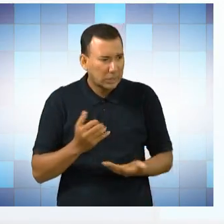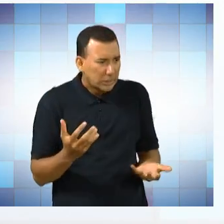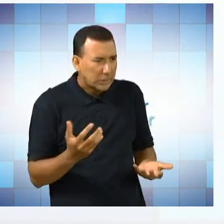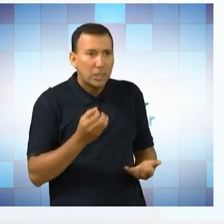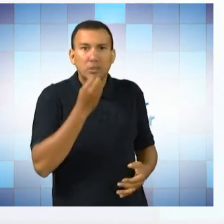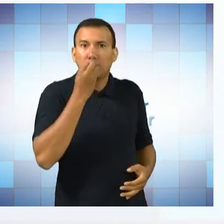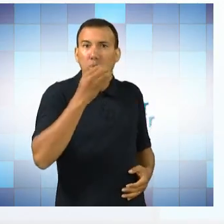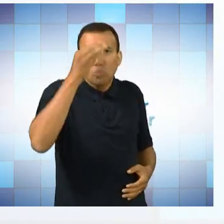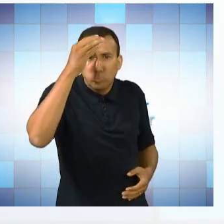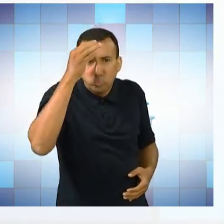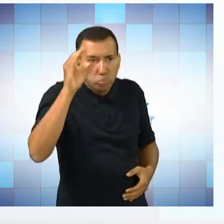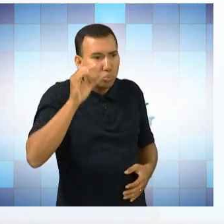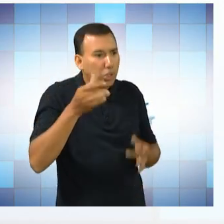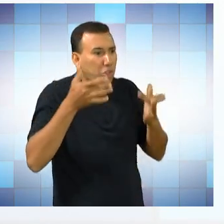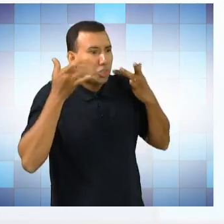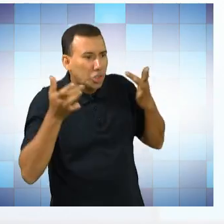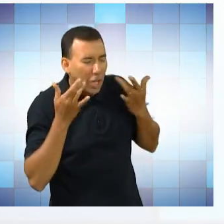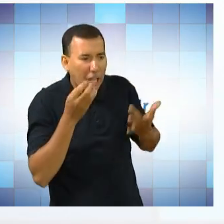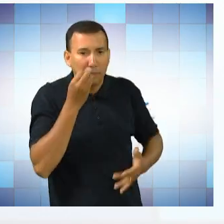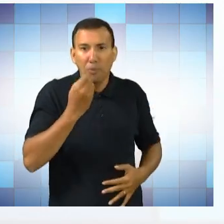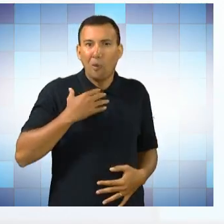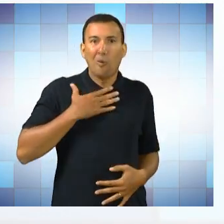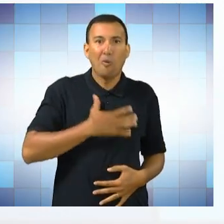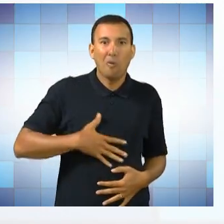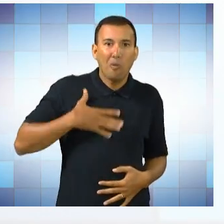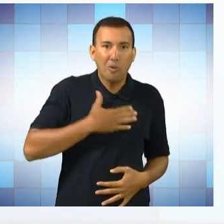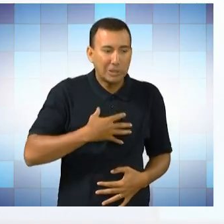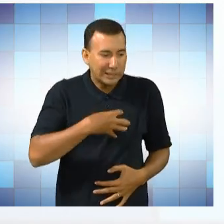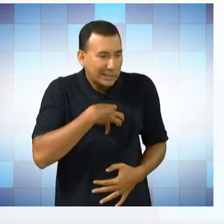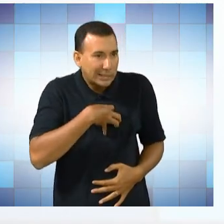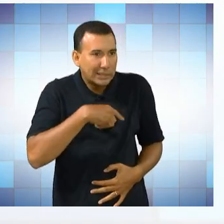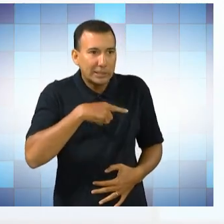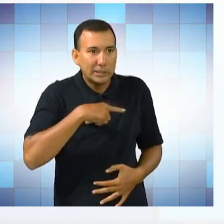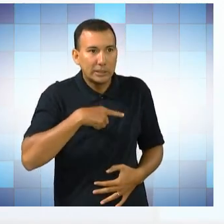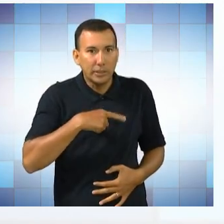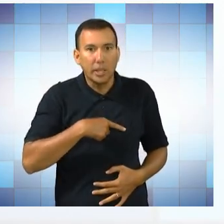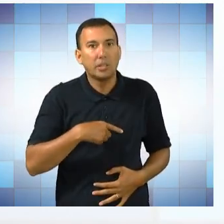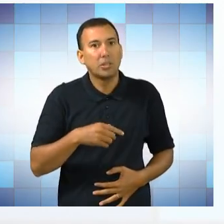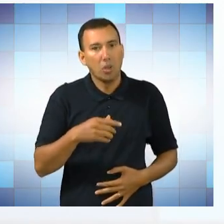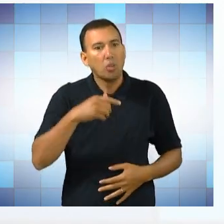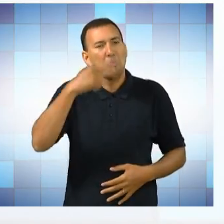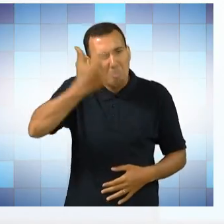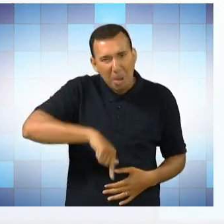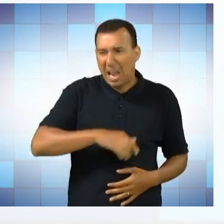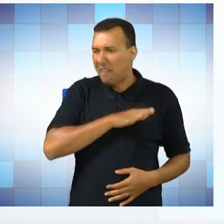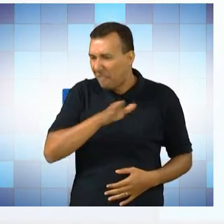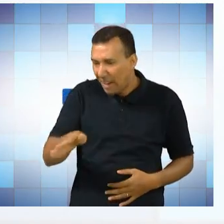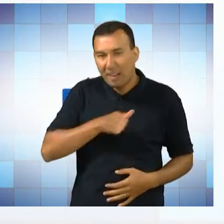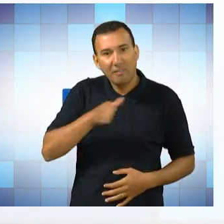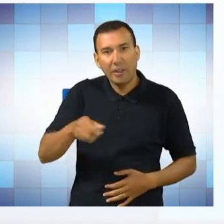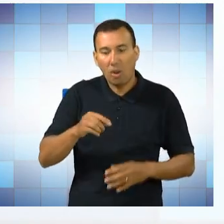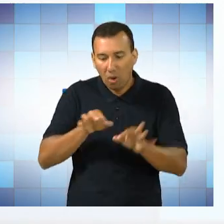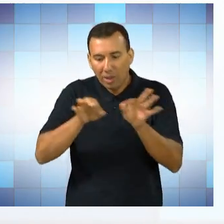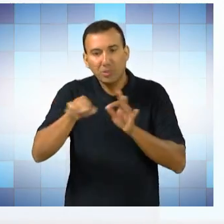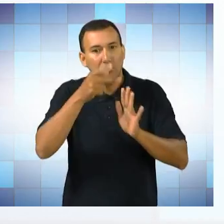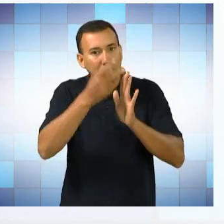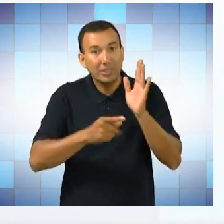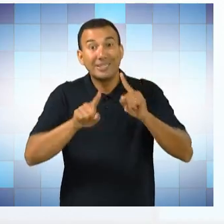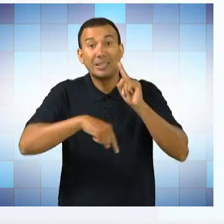o trabalho, com o teatro, se sentiram tão afagadas com a arte, que a gente acabou recebendo um convite da